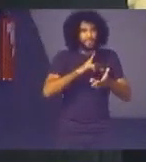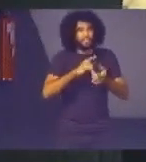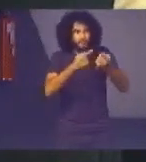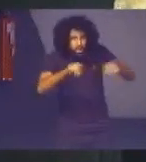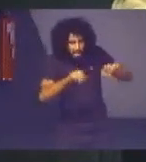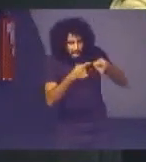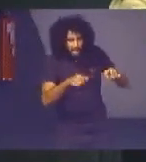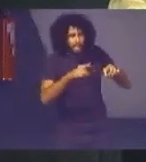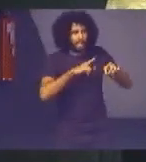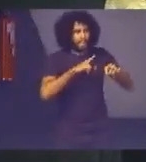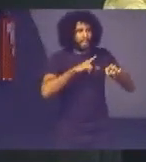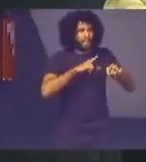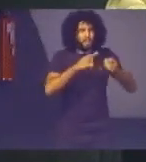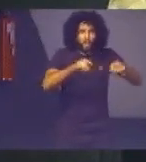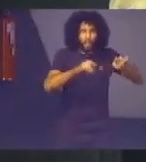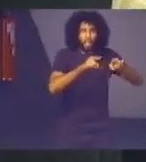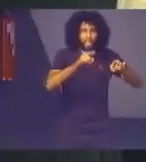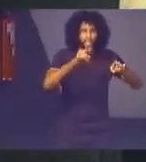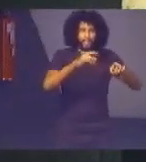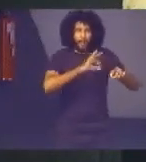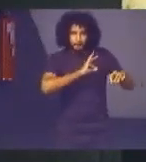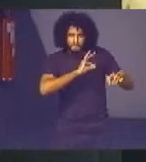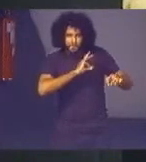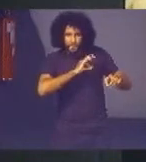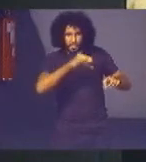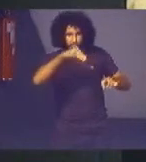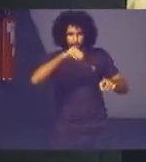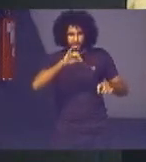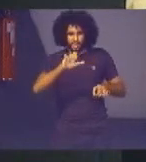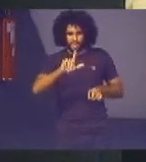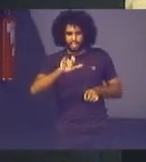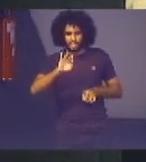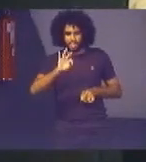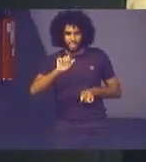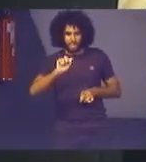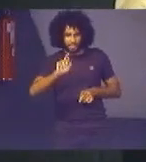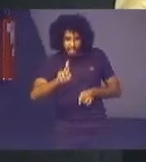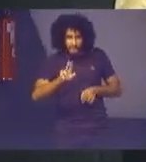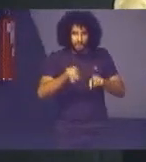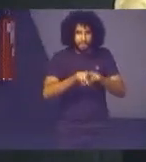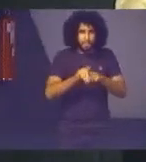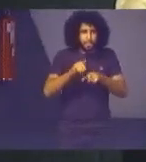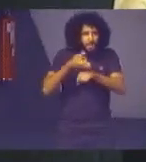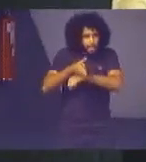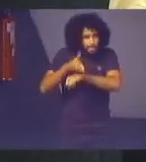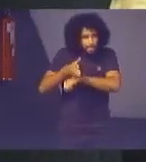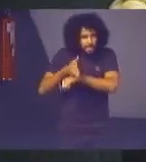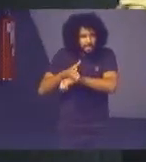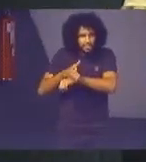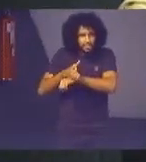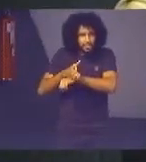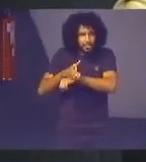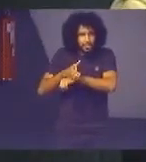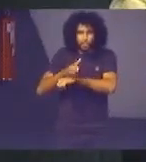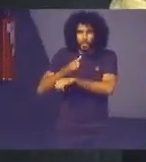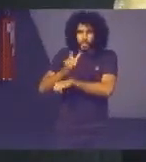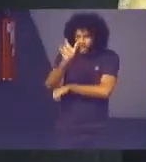tivemos orquestra polícia militar tivemos a participação do Elvis